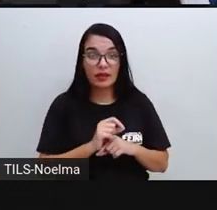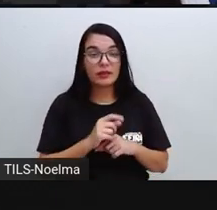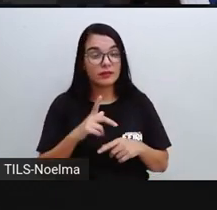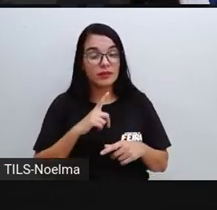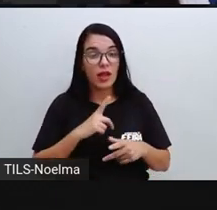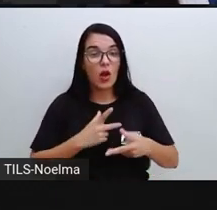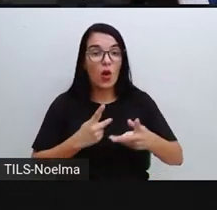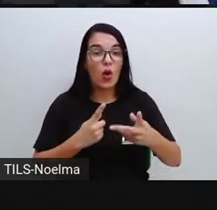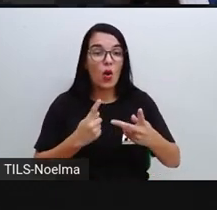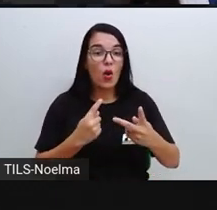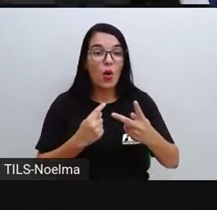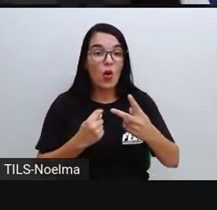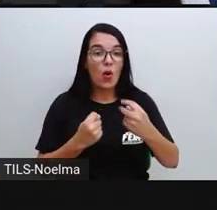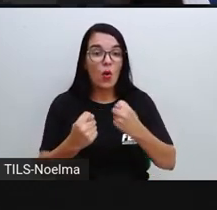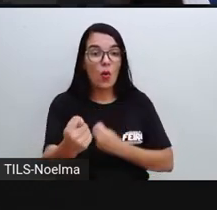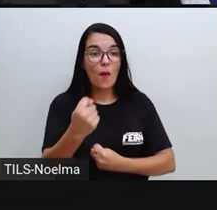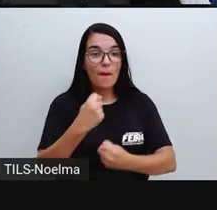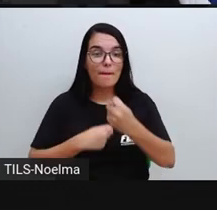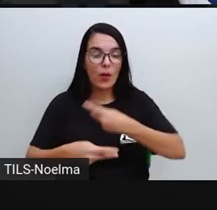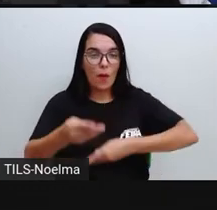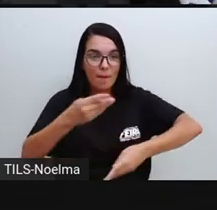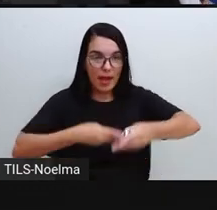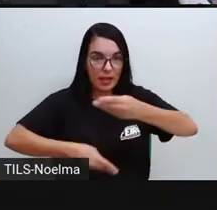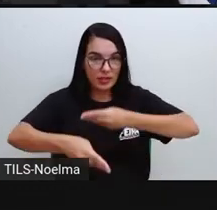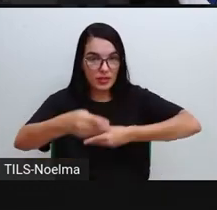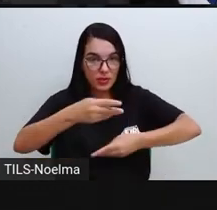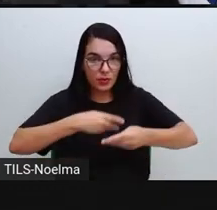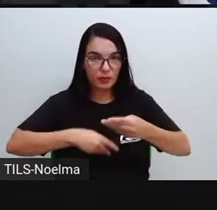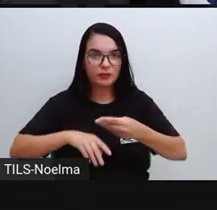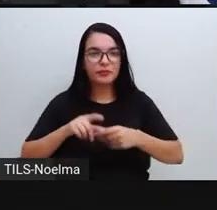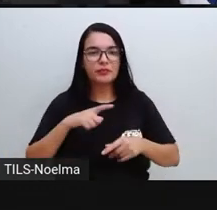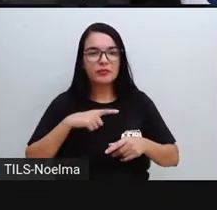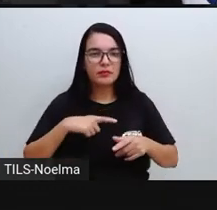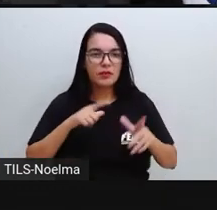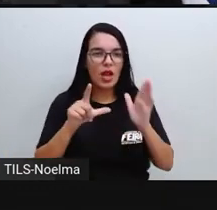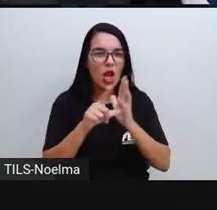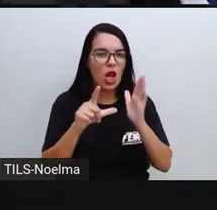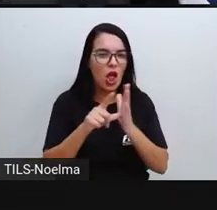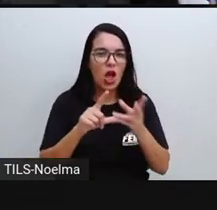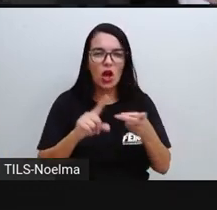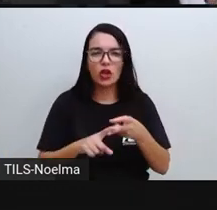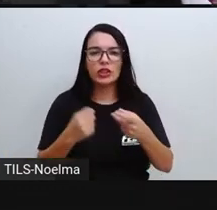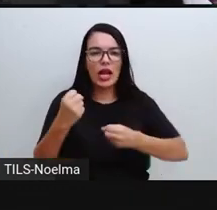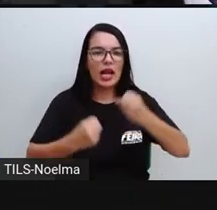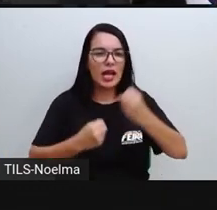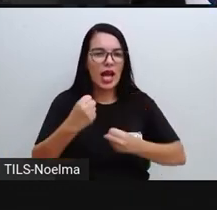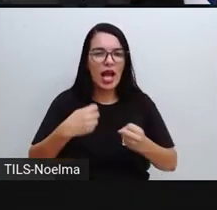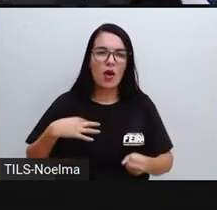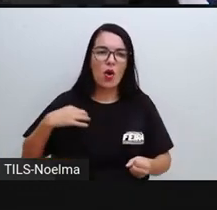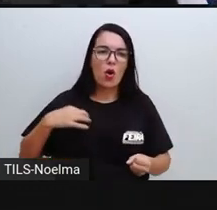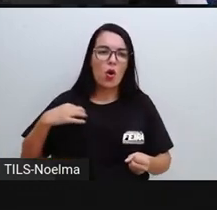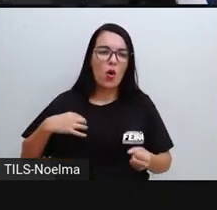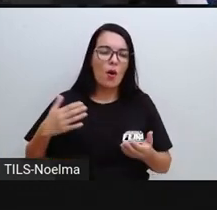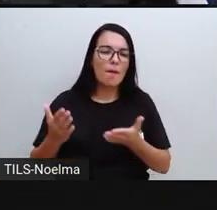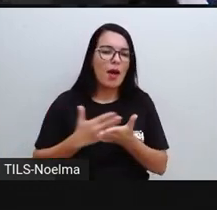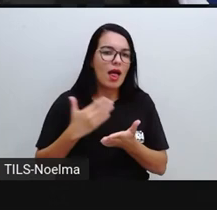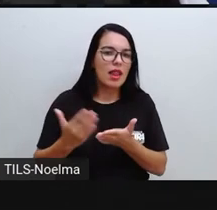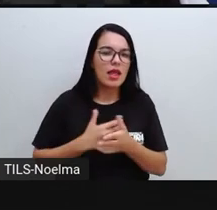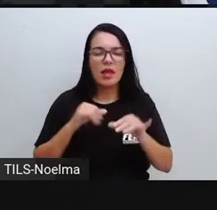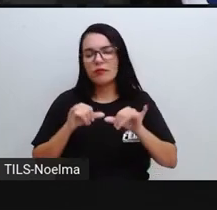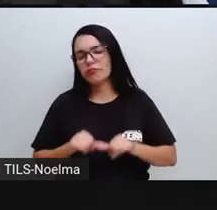comércio, que é a venda do produto, no qual a gente vai vender carros, roupas, livros, os próprios